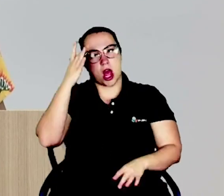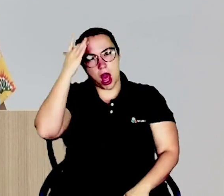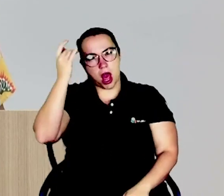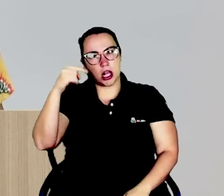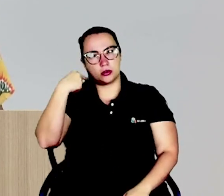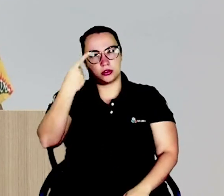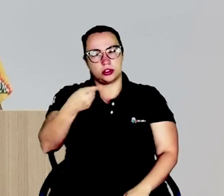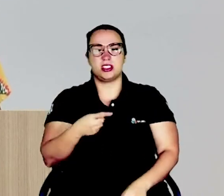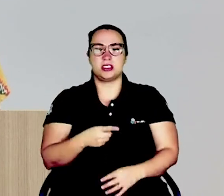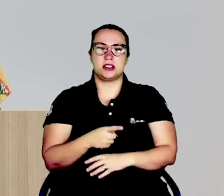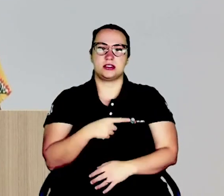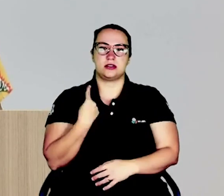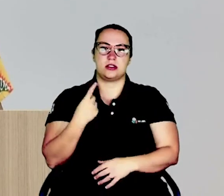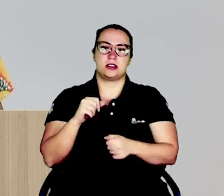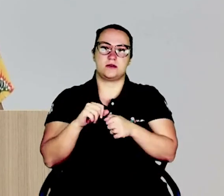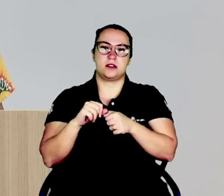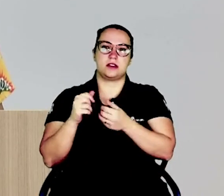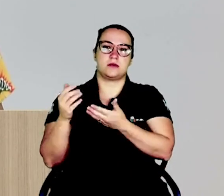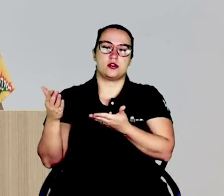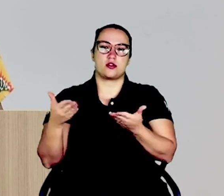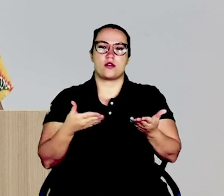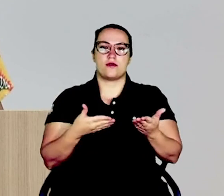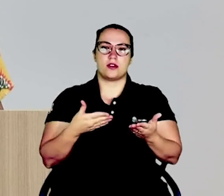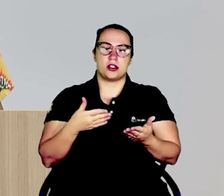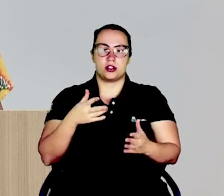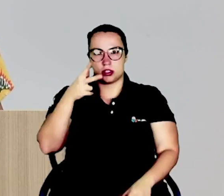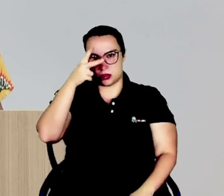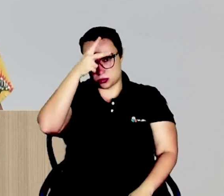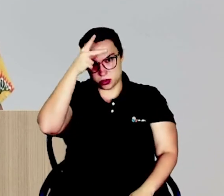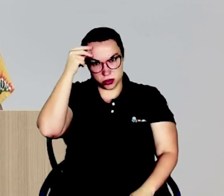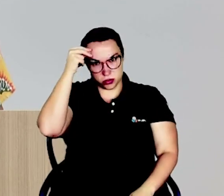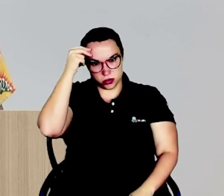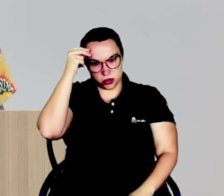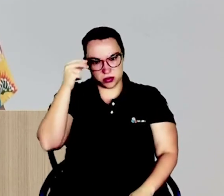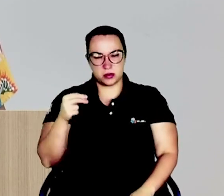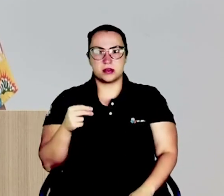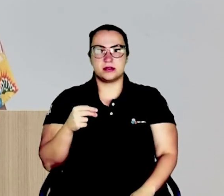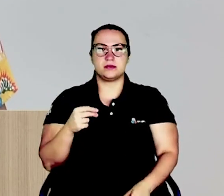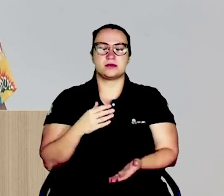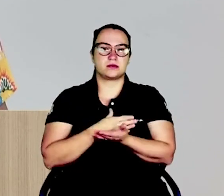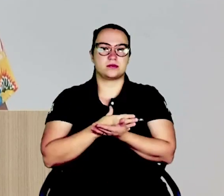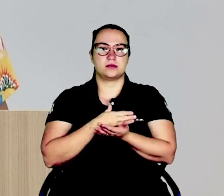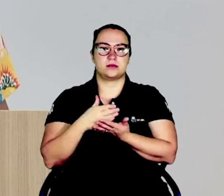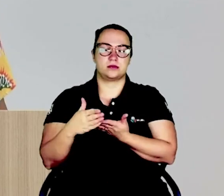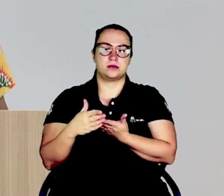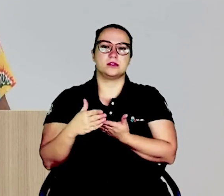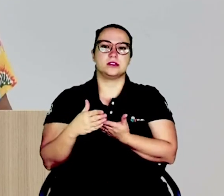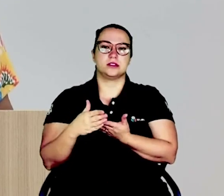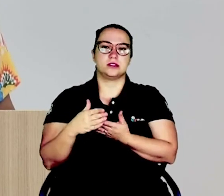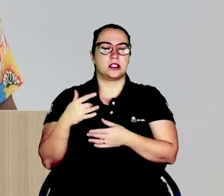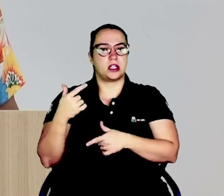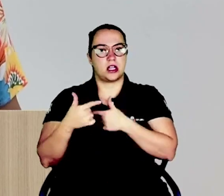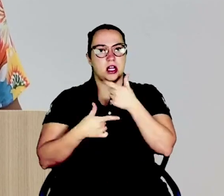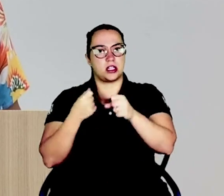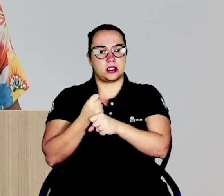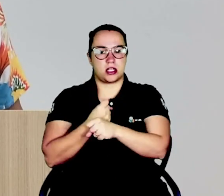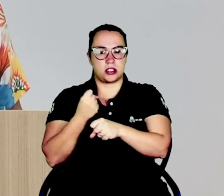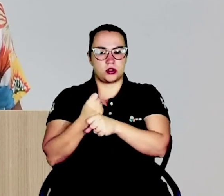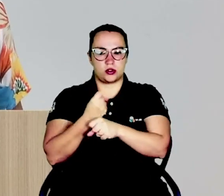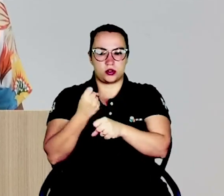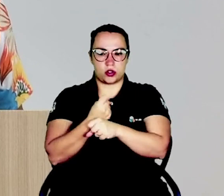convite do Executivo, dando um pontapé inicial no início das obras lá do